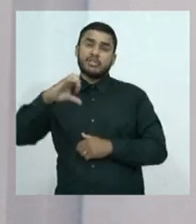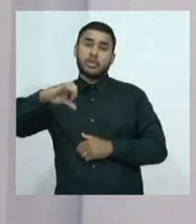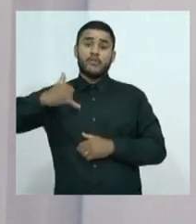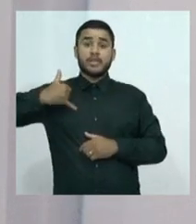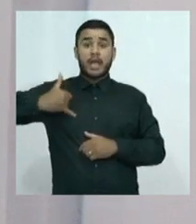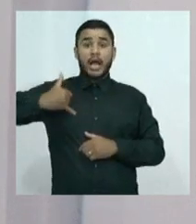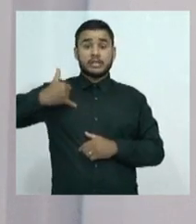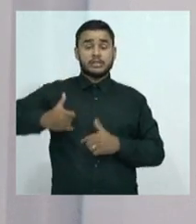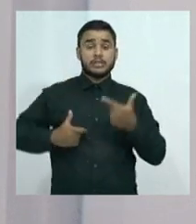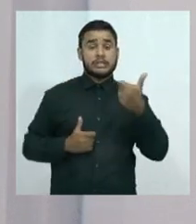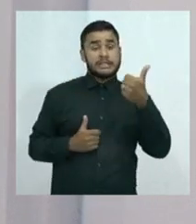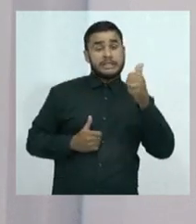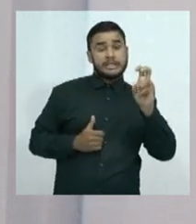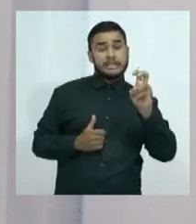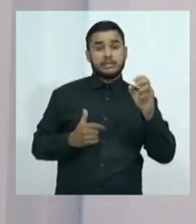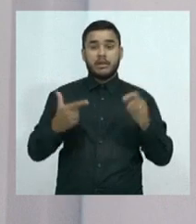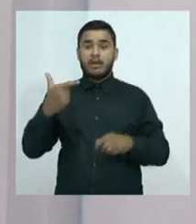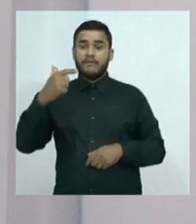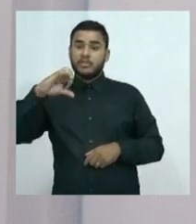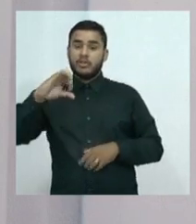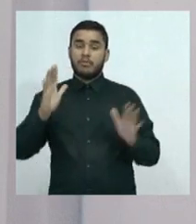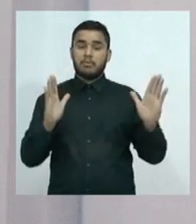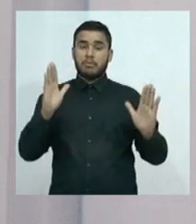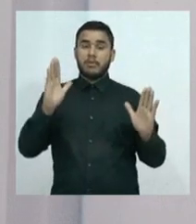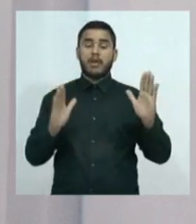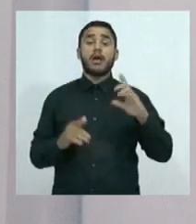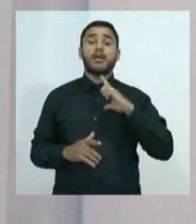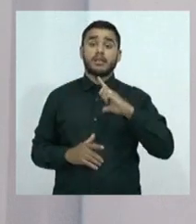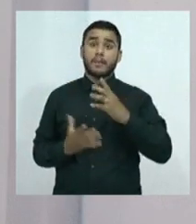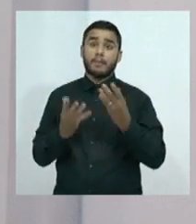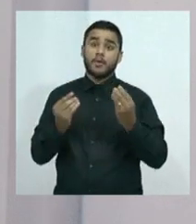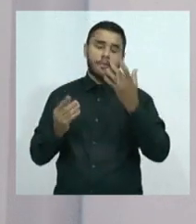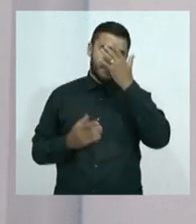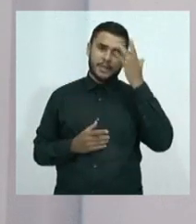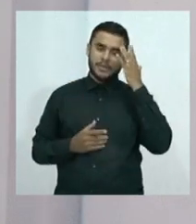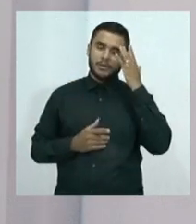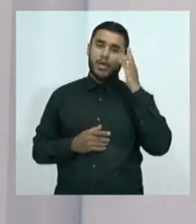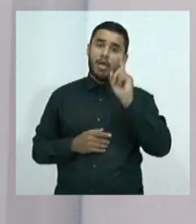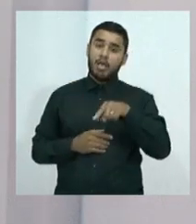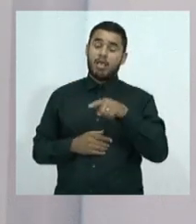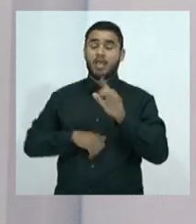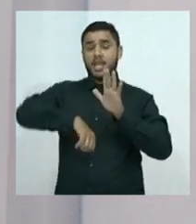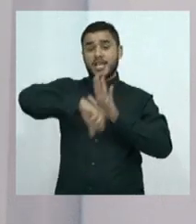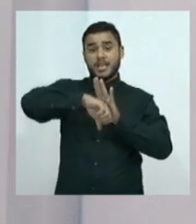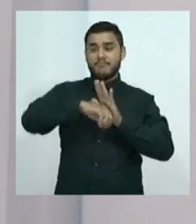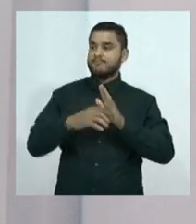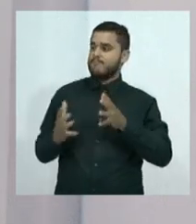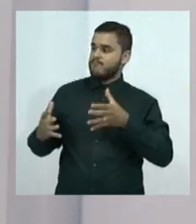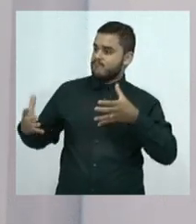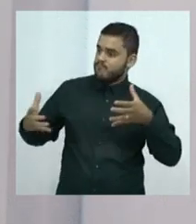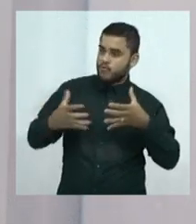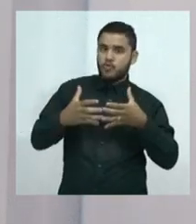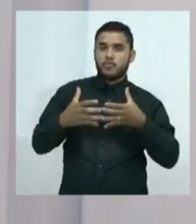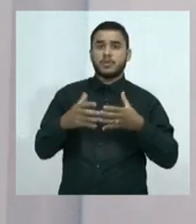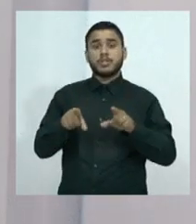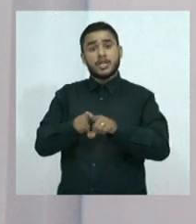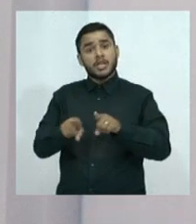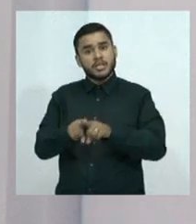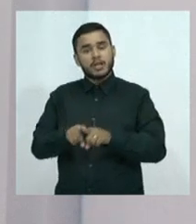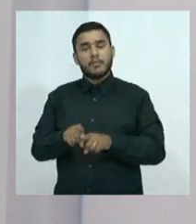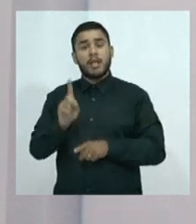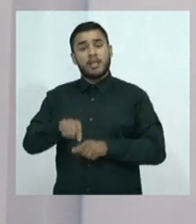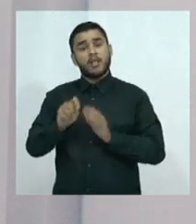crime e do tráfico, né? A juventude, hoje em dia, ela é muito inquieta. Então, ela precisa cada vez mais de ocupação.